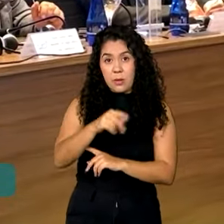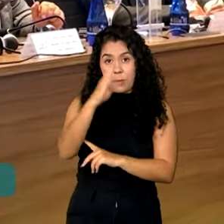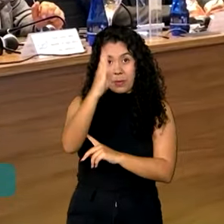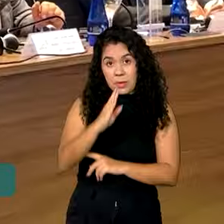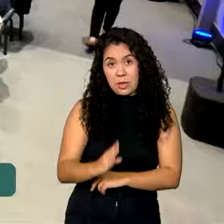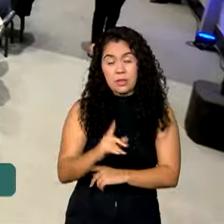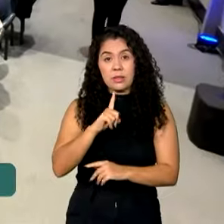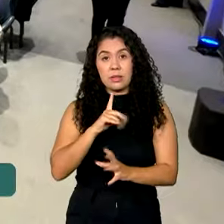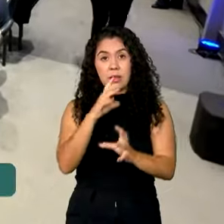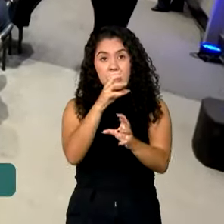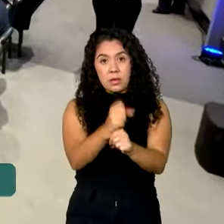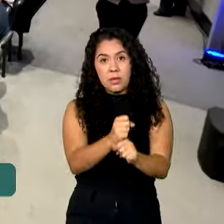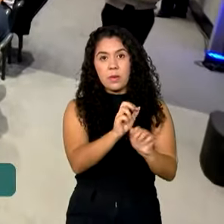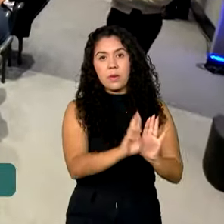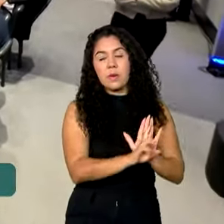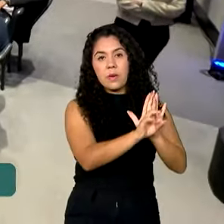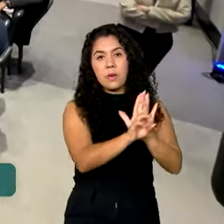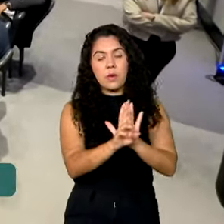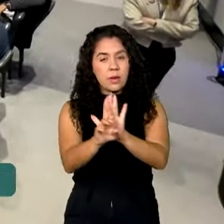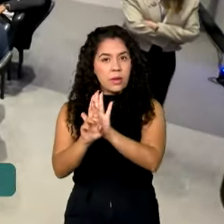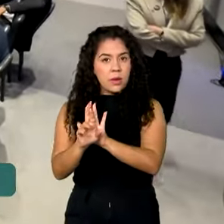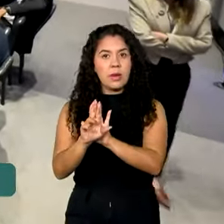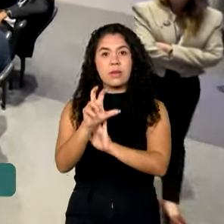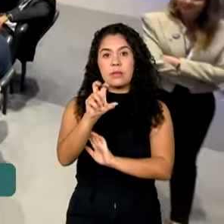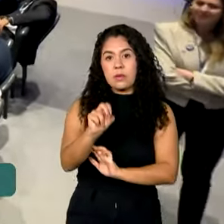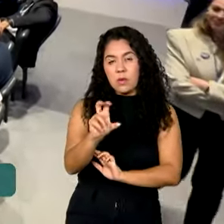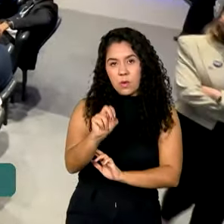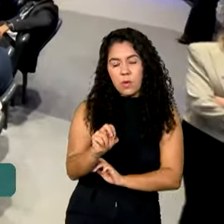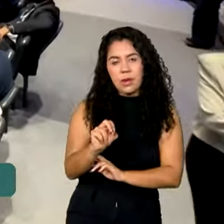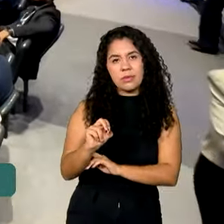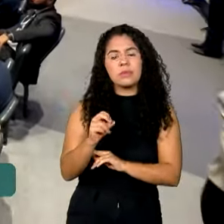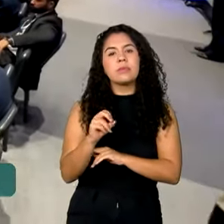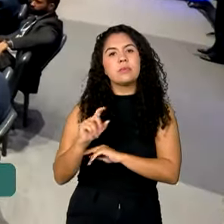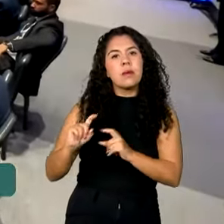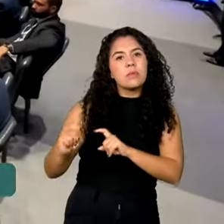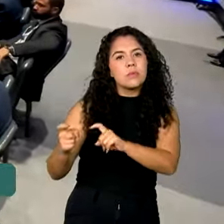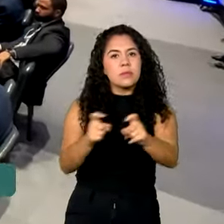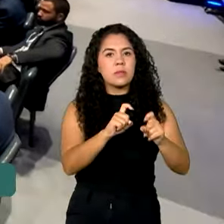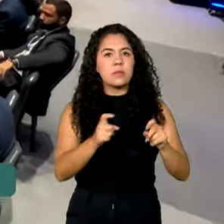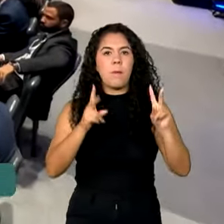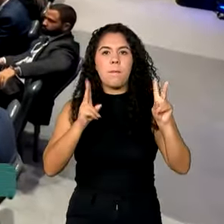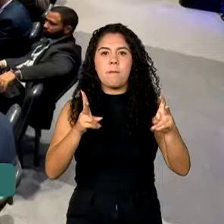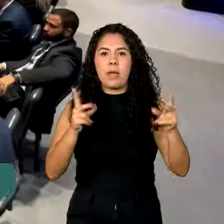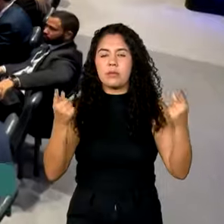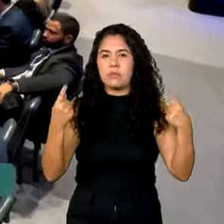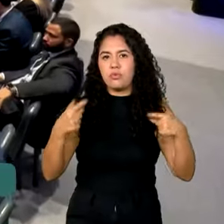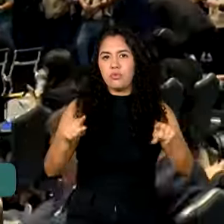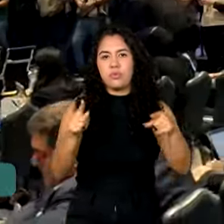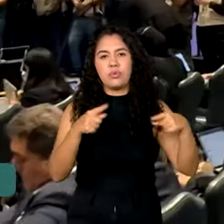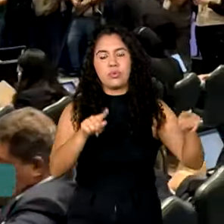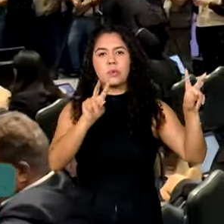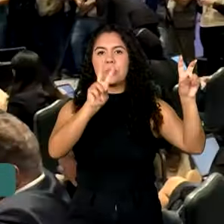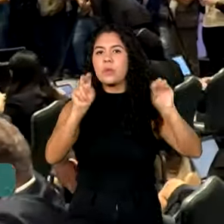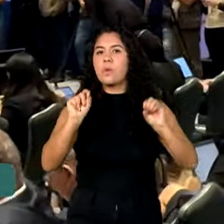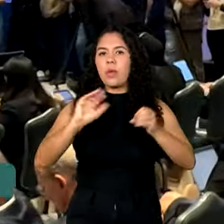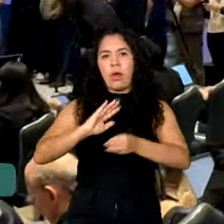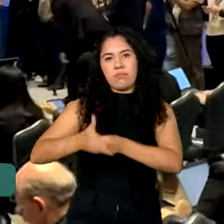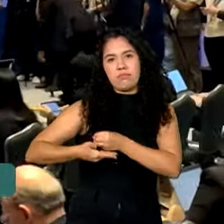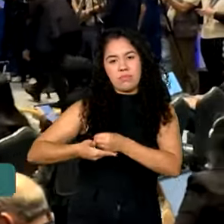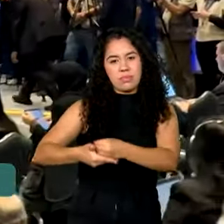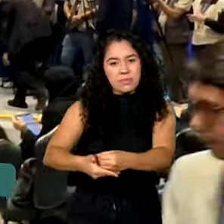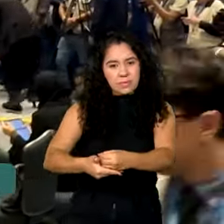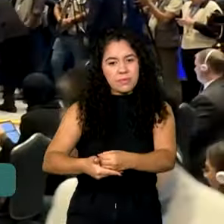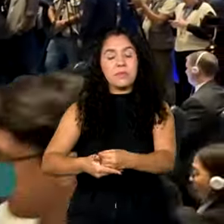países estrangeiros e de organismos internacionais falassem a mesma língua, a da sustentabilidade. Os